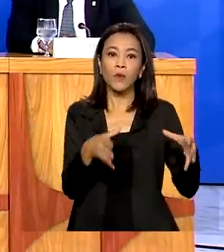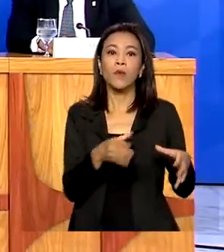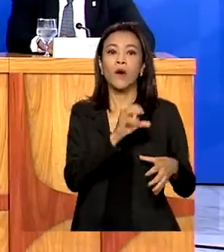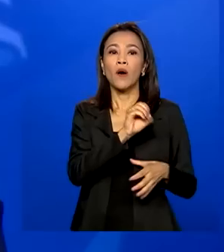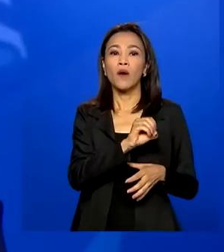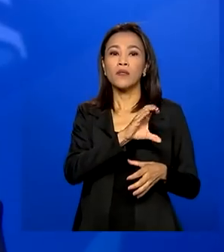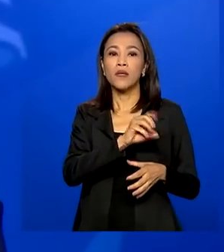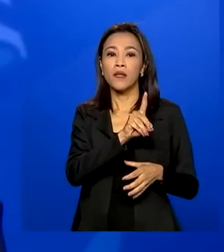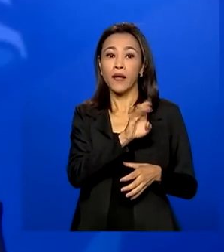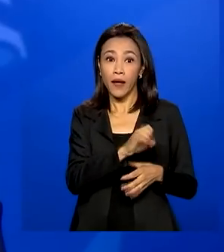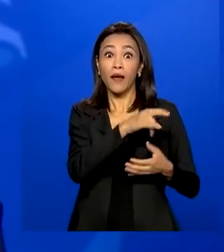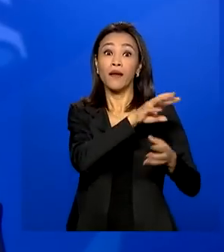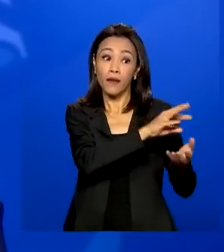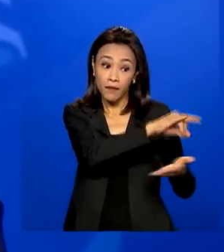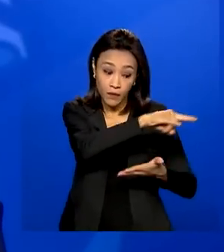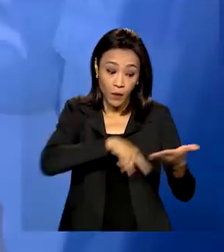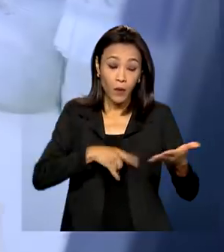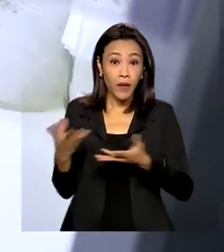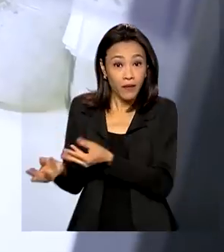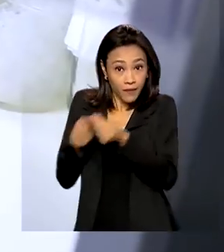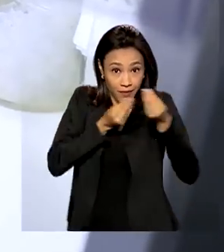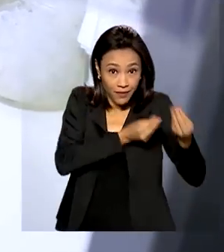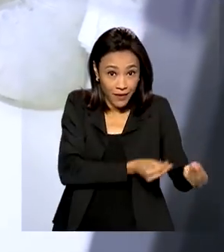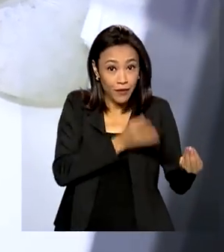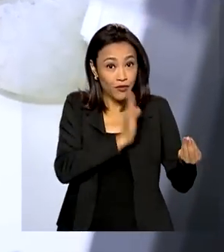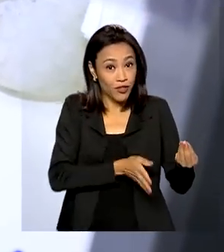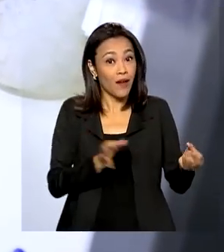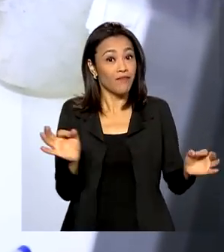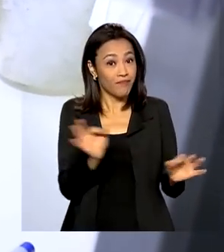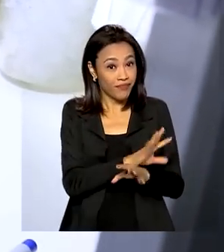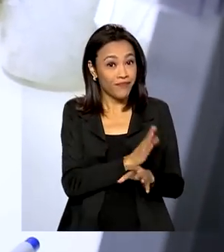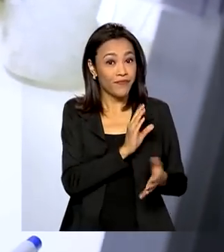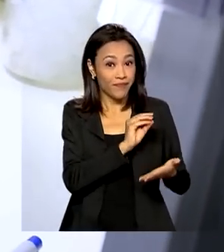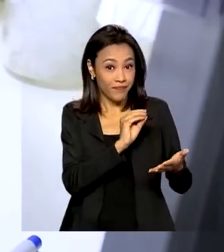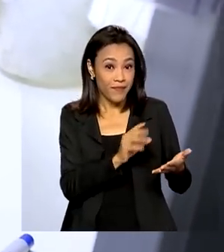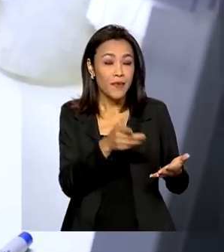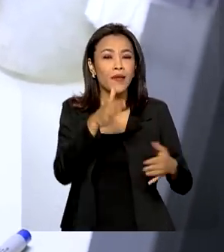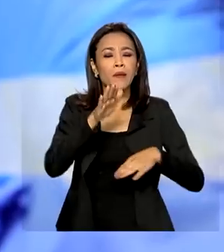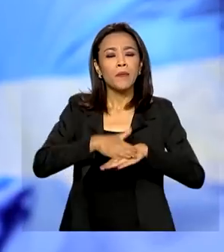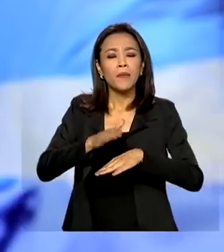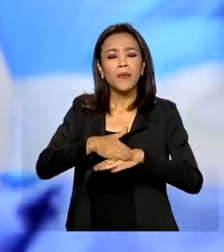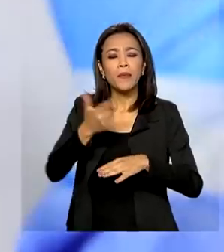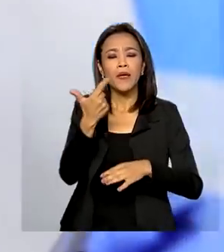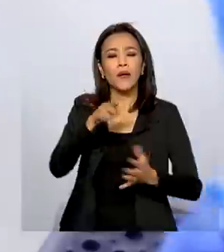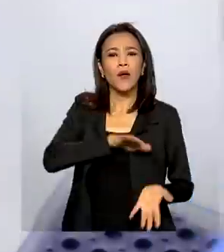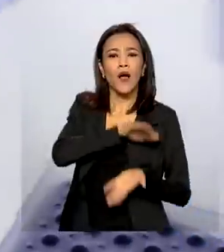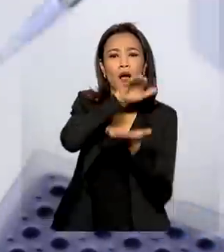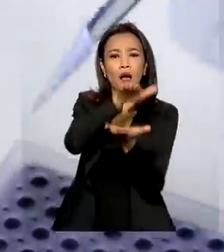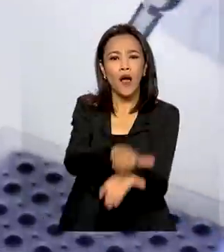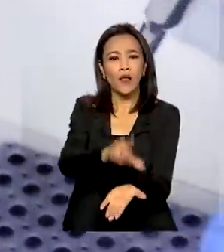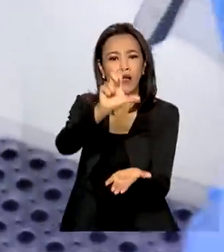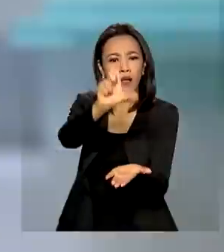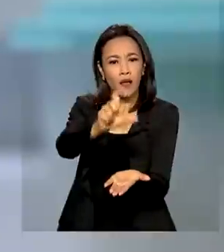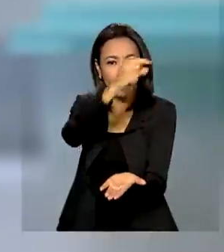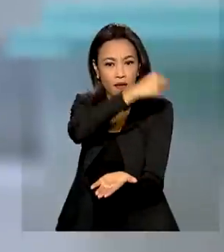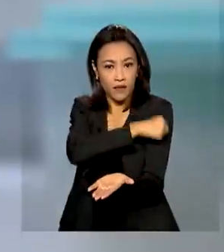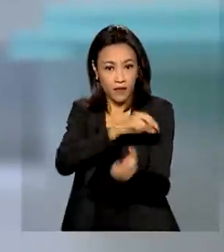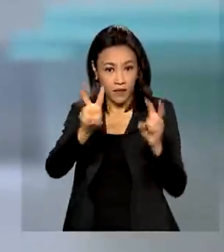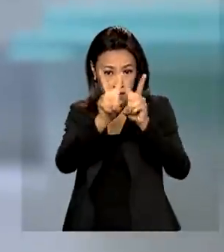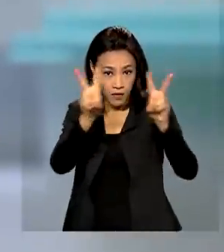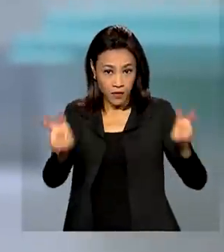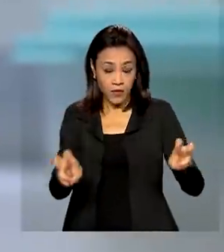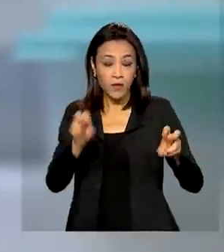com detalhes do que já foi feito. Primeiro lote de vacinas contra a varíola dos macacos chega ao país.